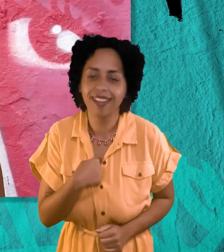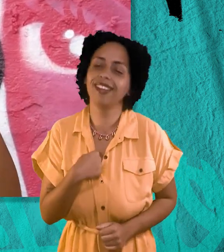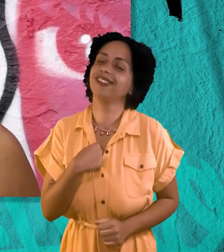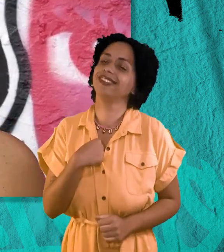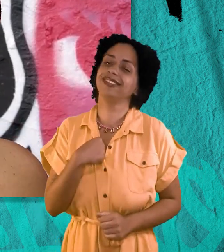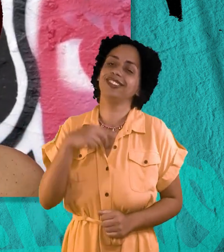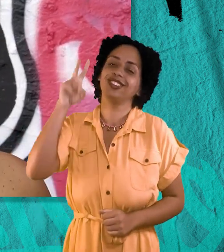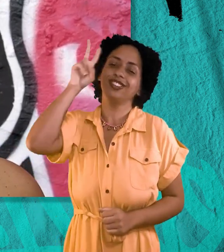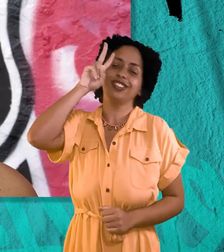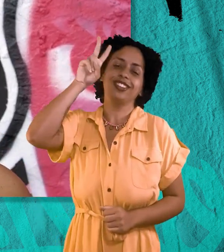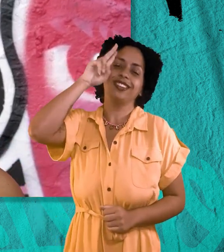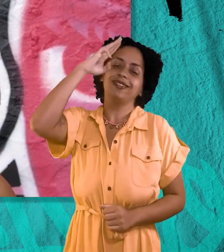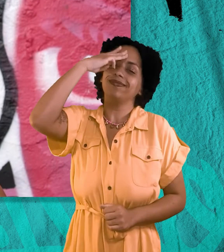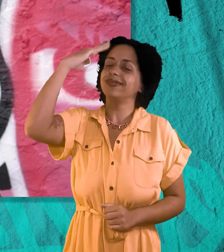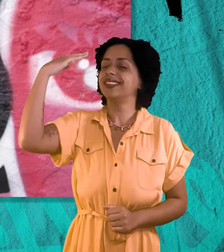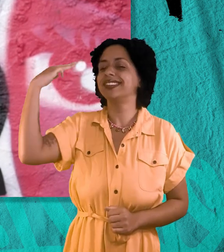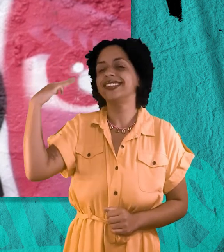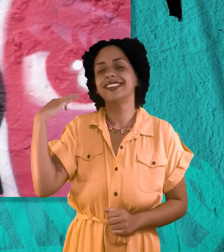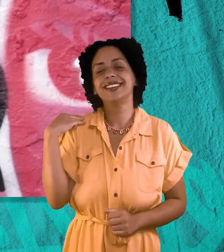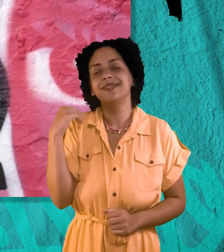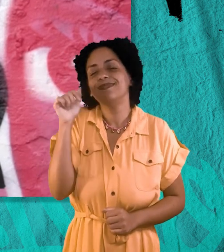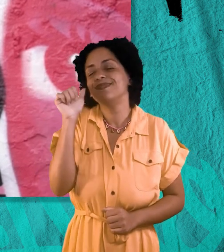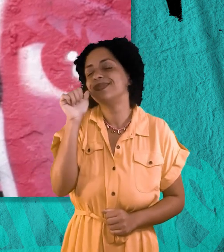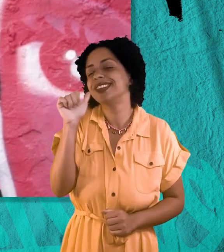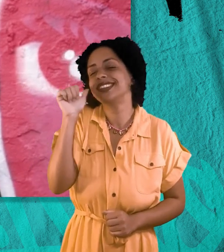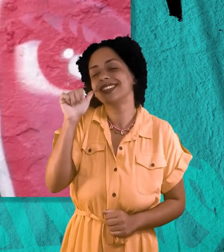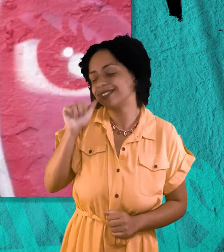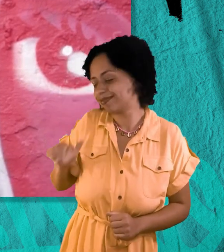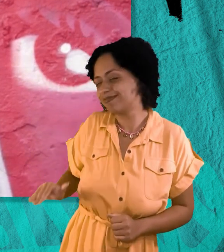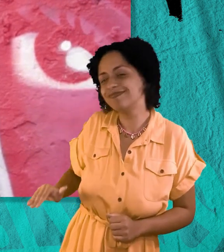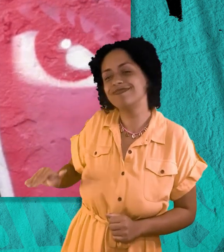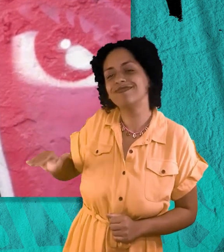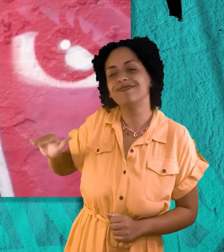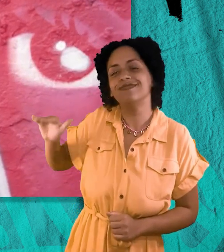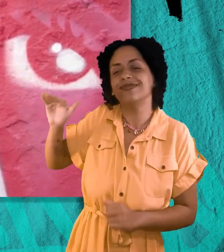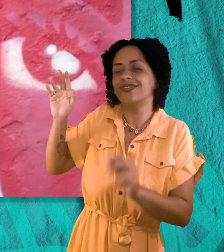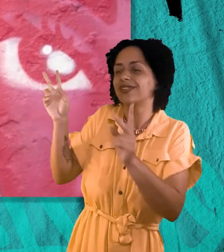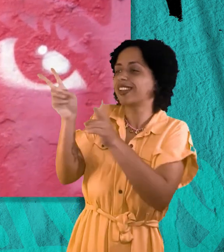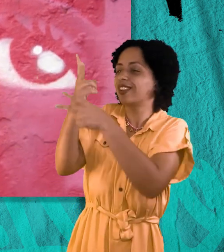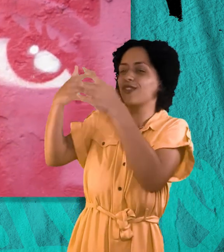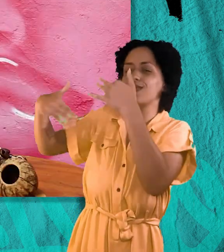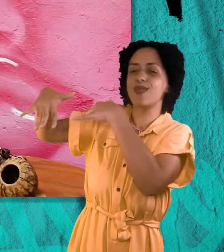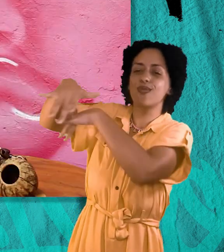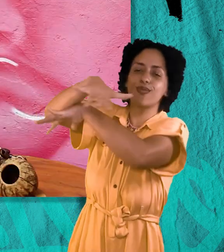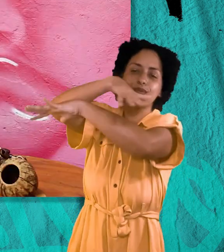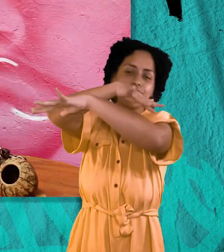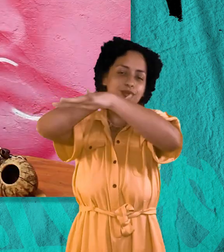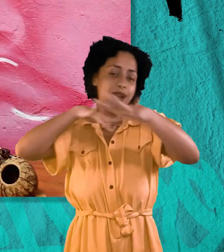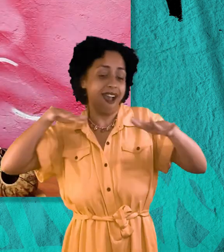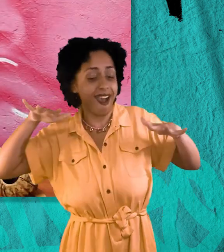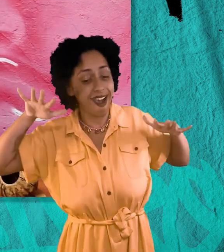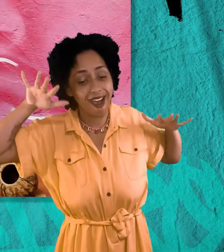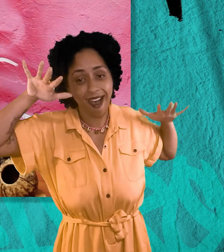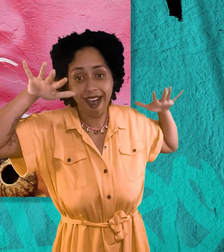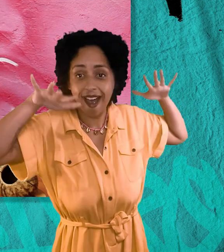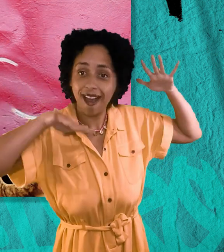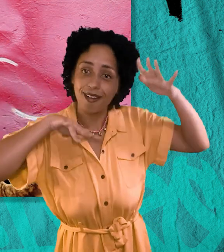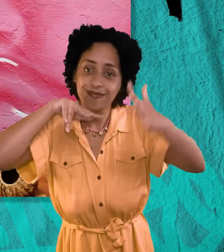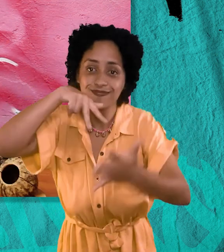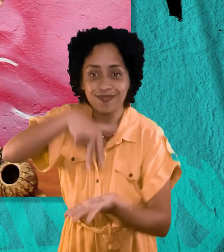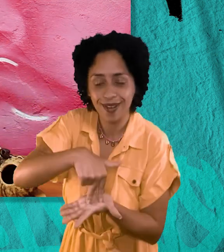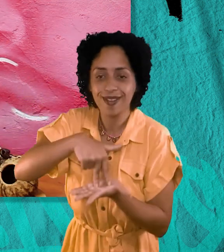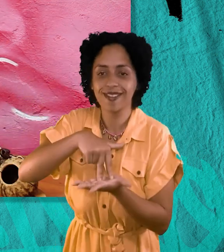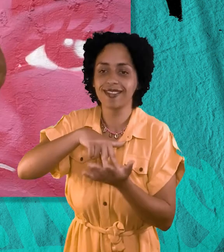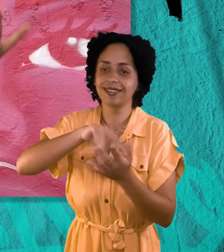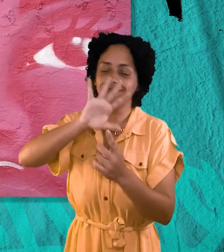prefiro me lembrar da Maria. A menina que veio trazida pelo vento. E colorinho colorado,